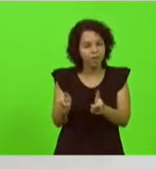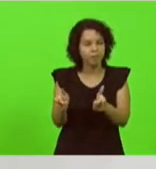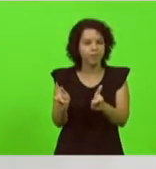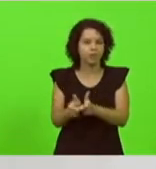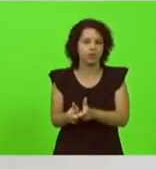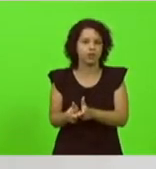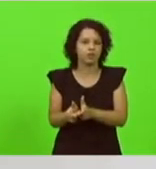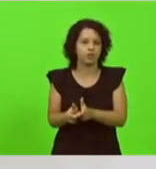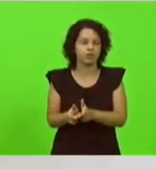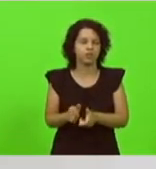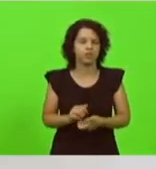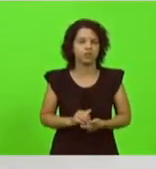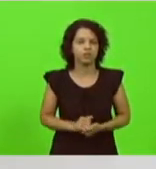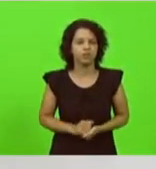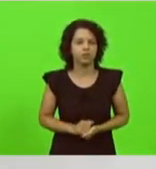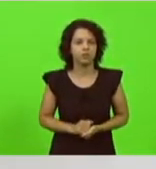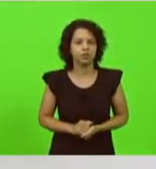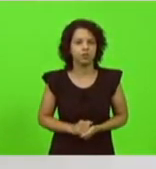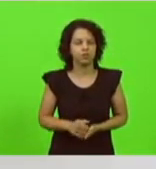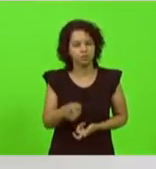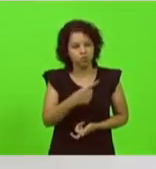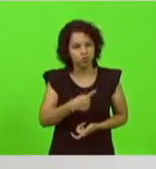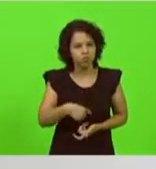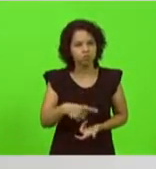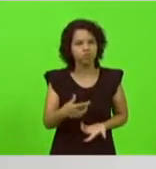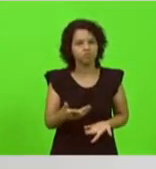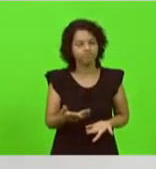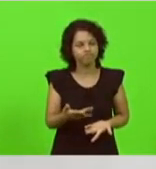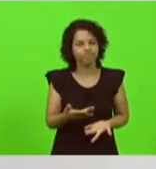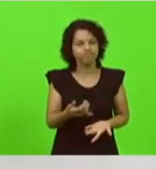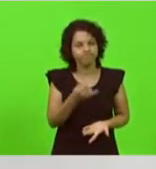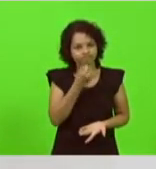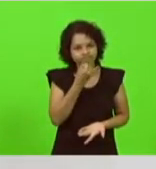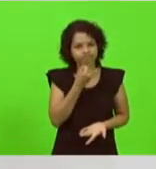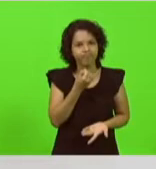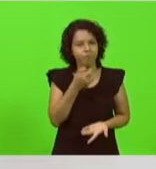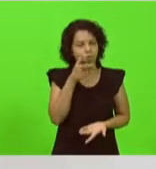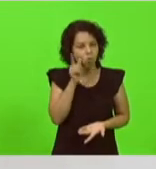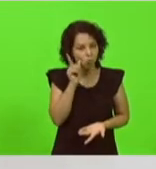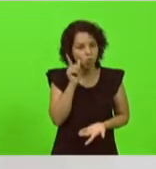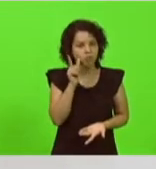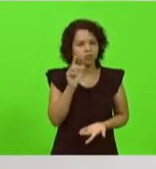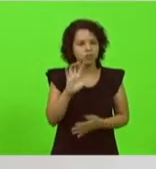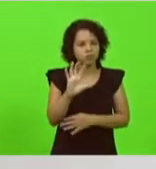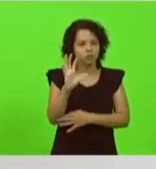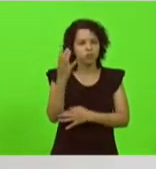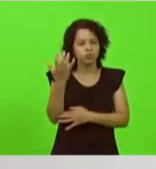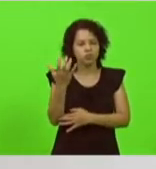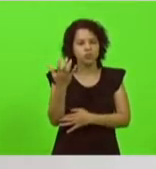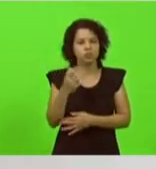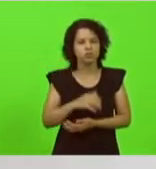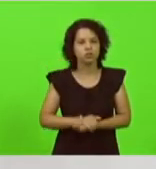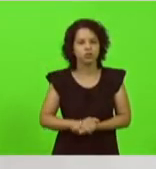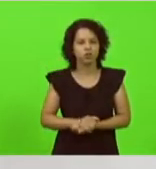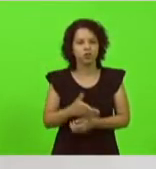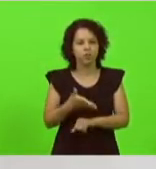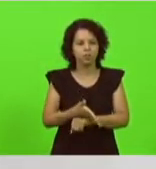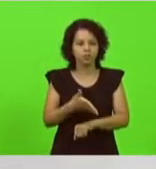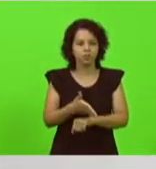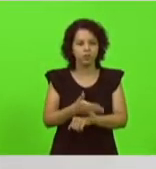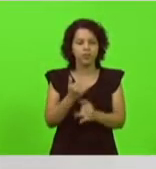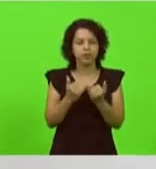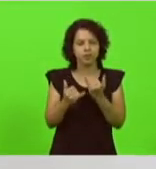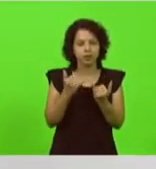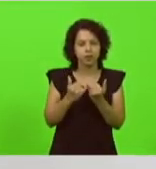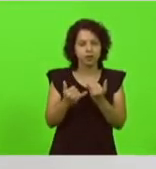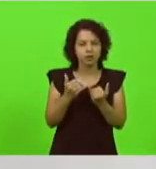perca para todos nós com muito pesar comunico no dia de ontem não pude assim fazê-lo por participei somente metade da sessão